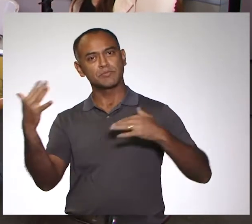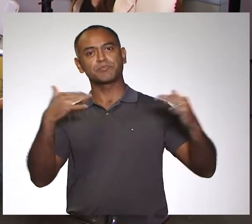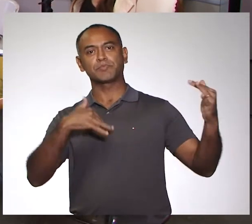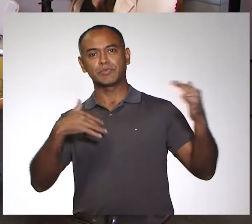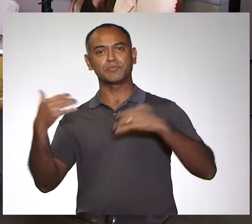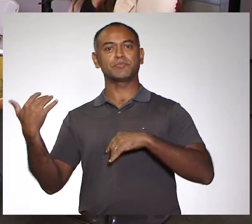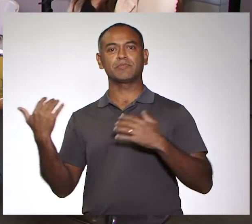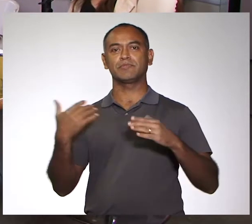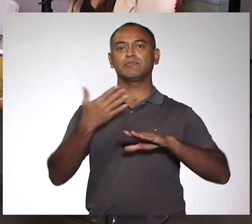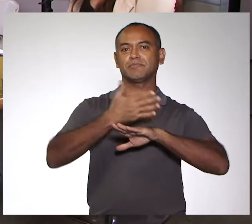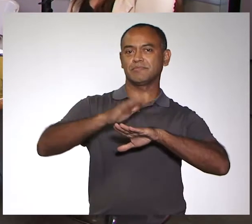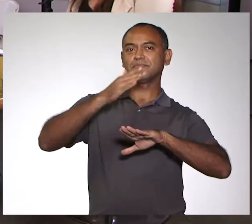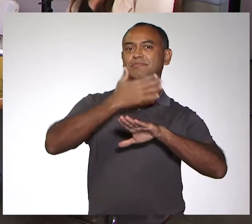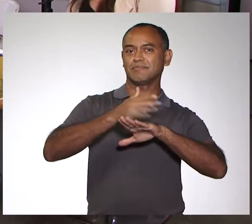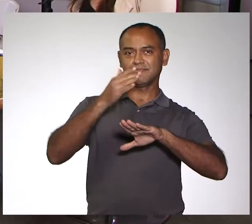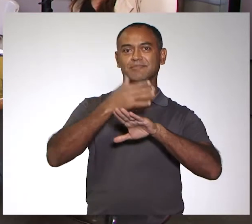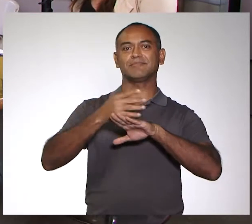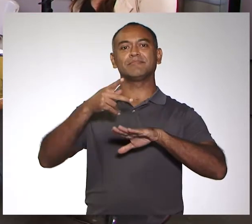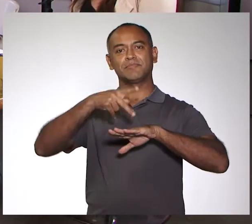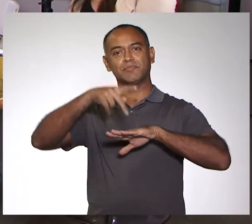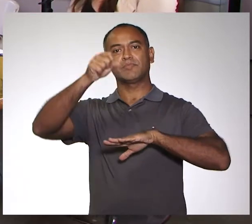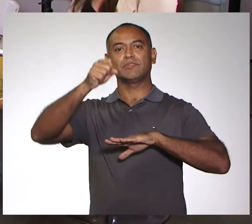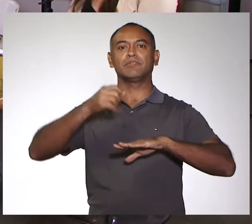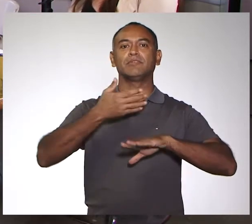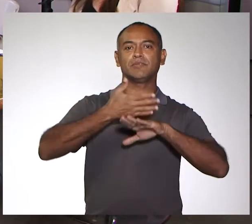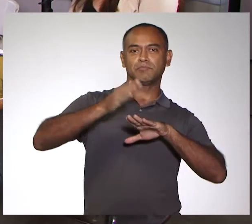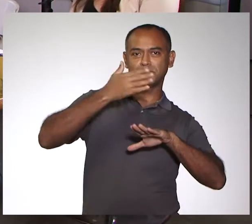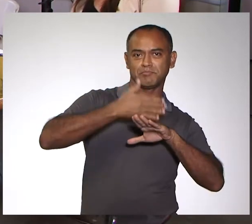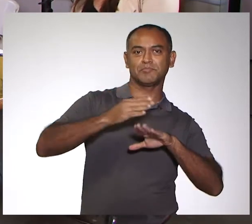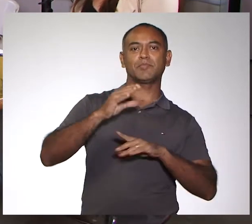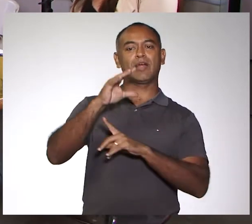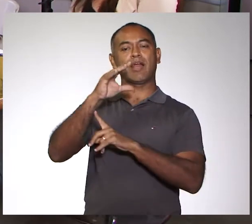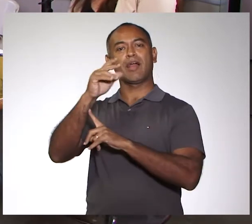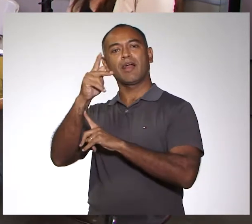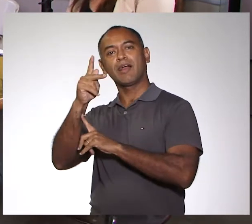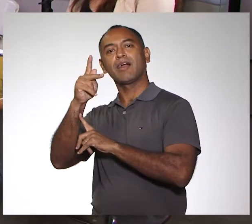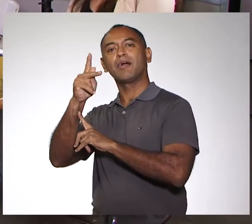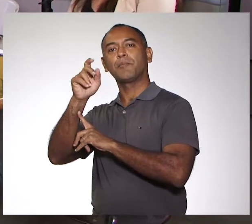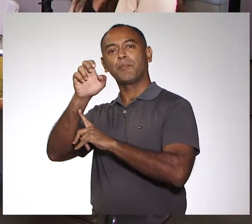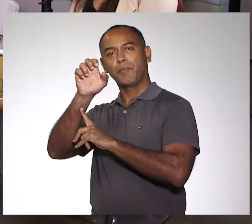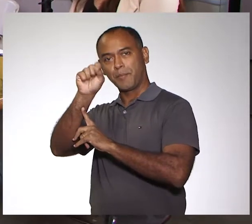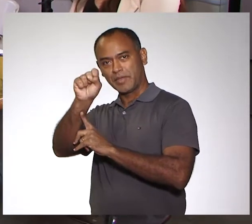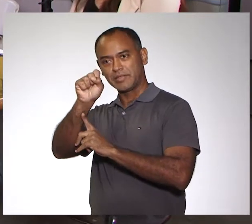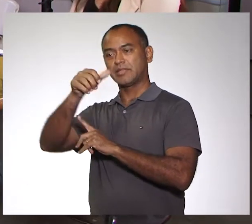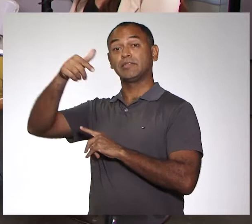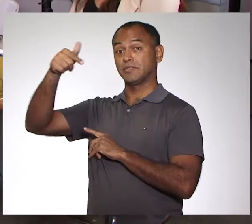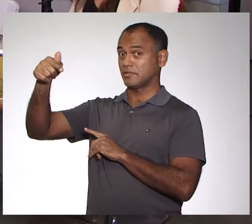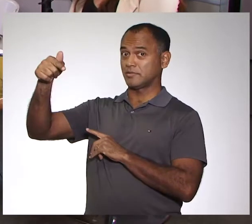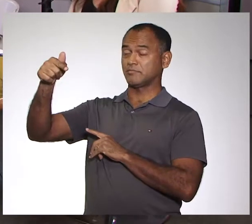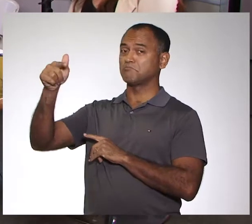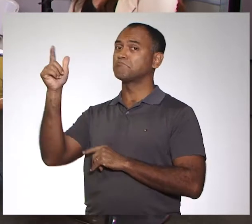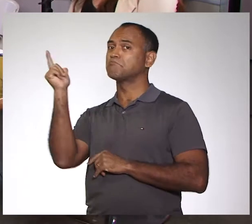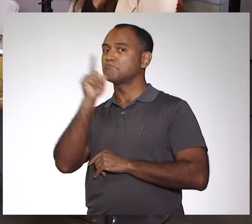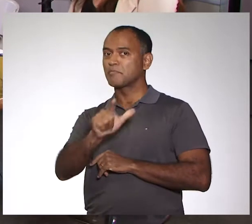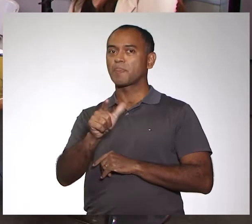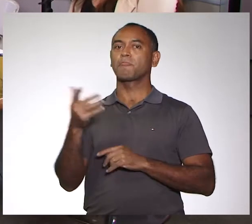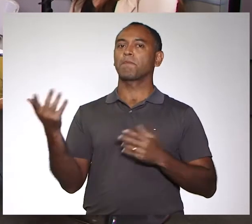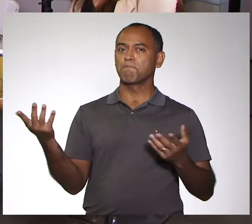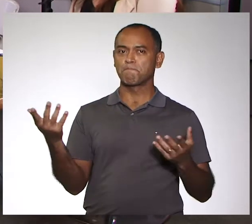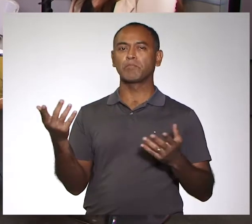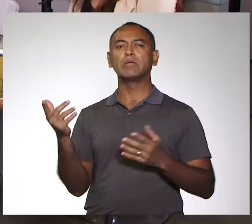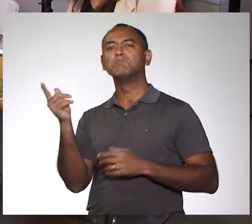em programas de Qualis 7. Então, Qualis não, CAPES 7. Perdão. Então,